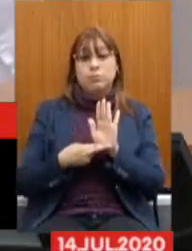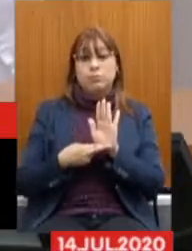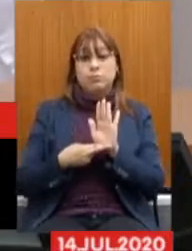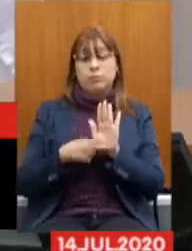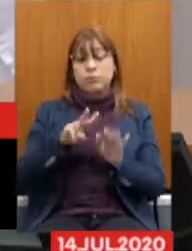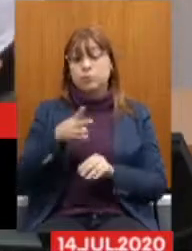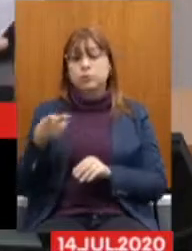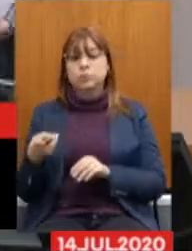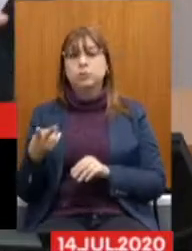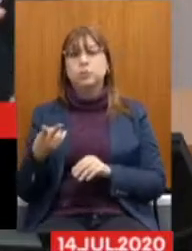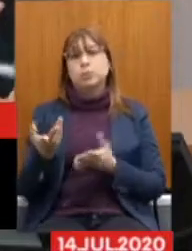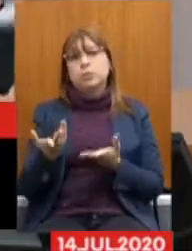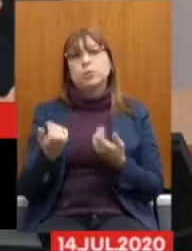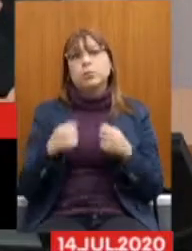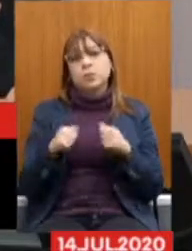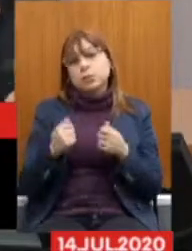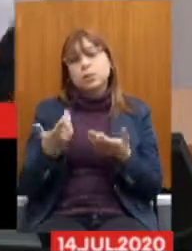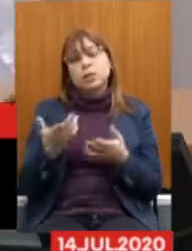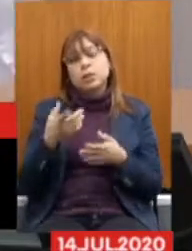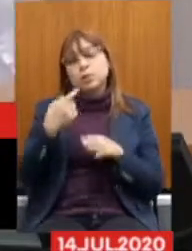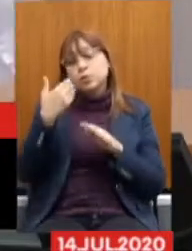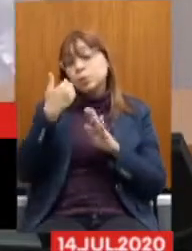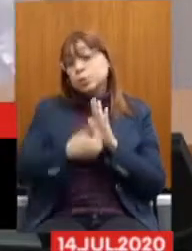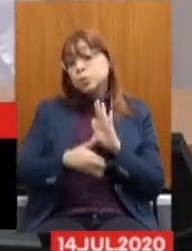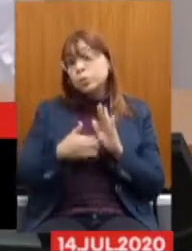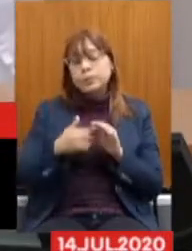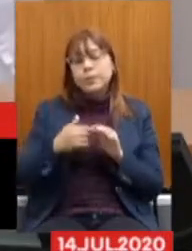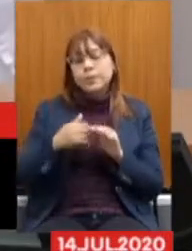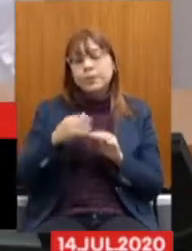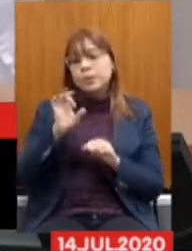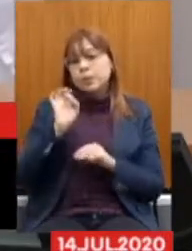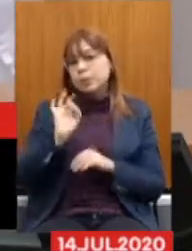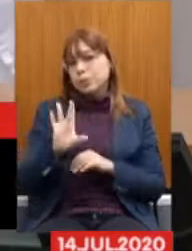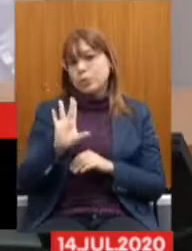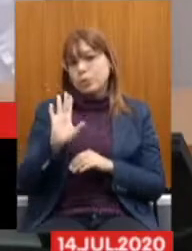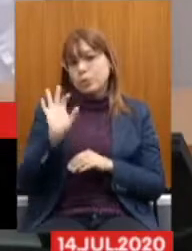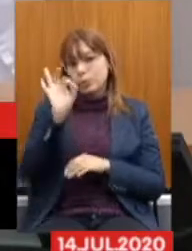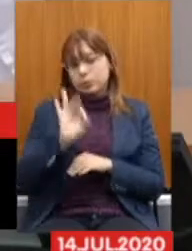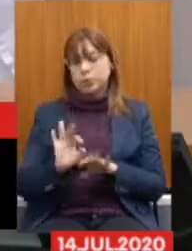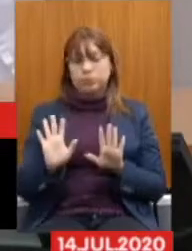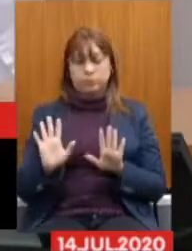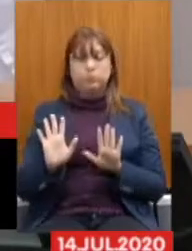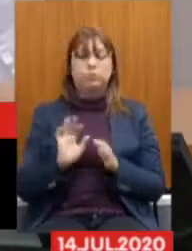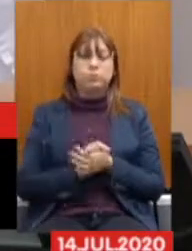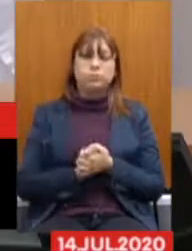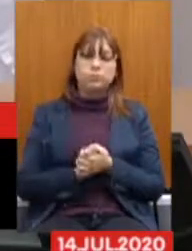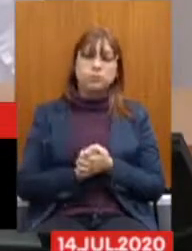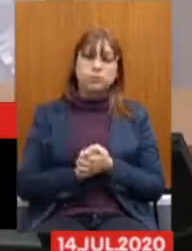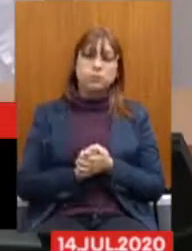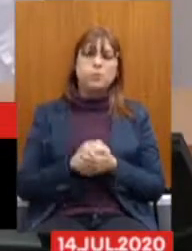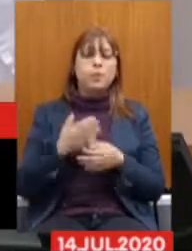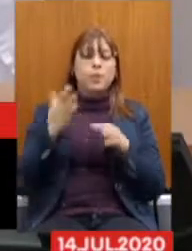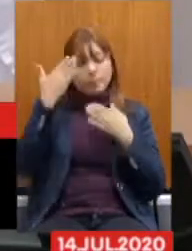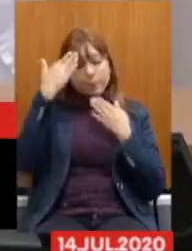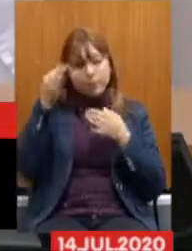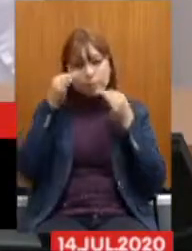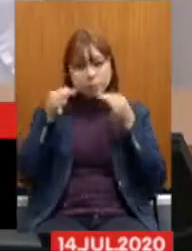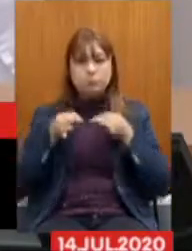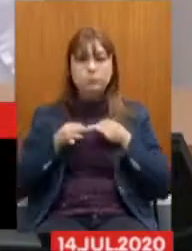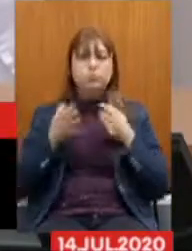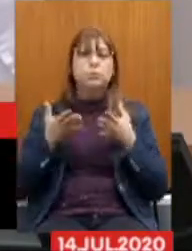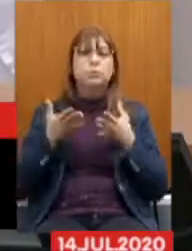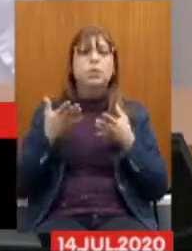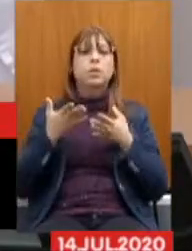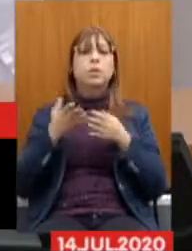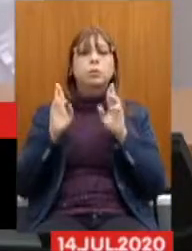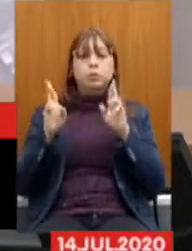a transição Então a gente Estaria discutindo Salíquota Se fosse dinheiro Muito obrigado Pela atenção E espero Que a maioria Dos deputados